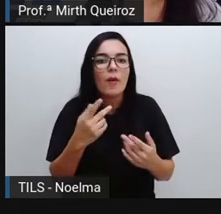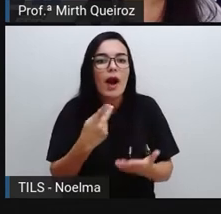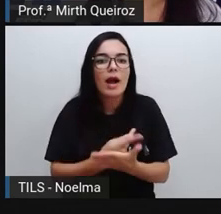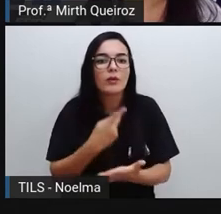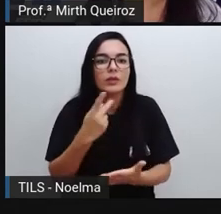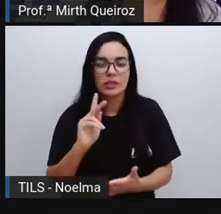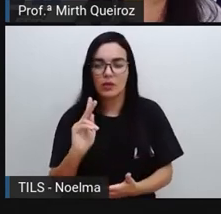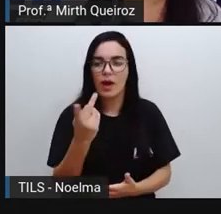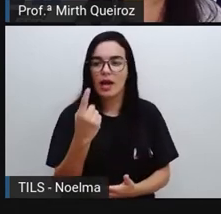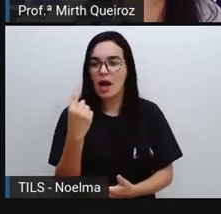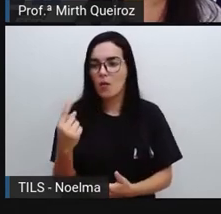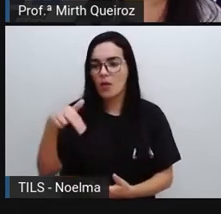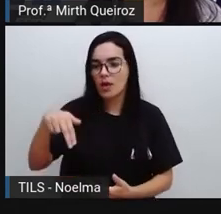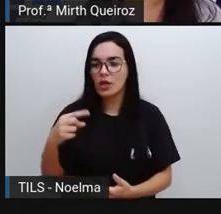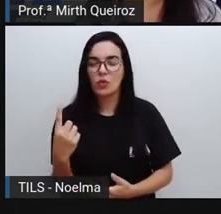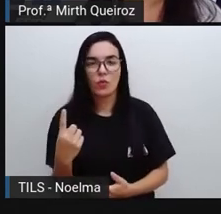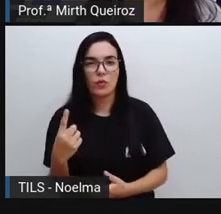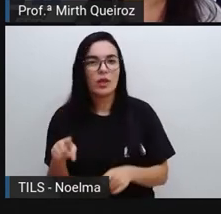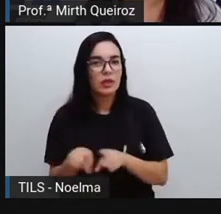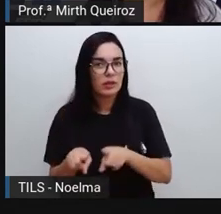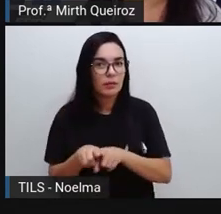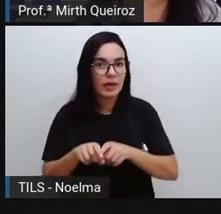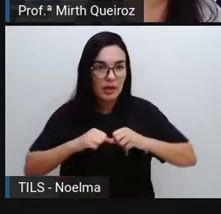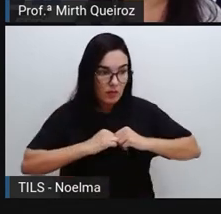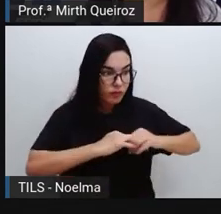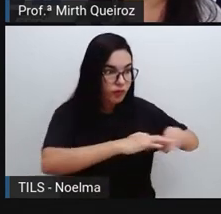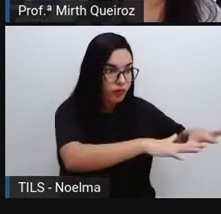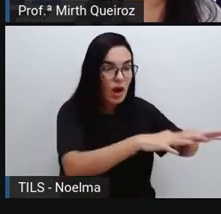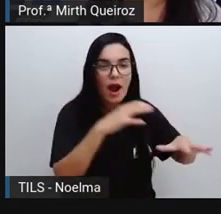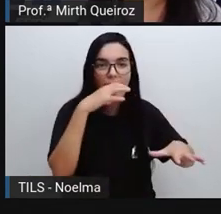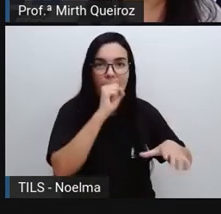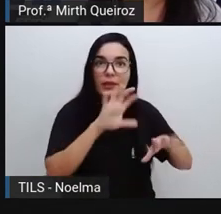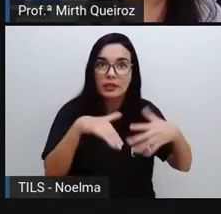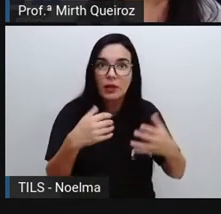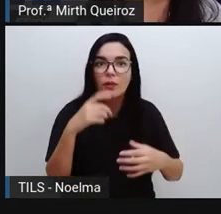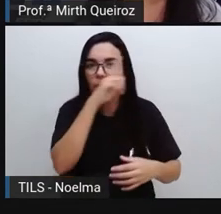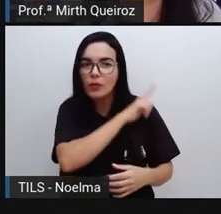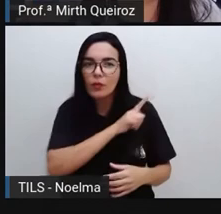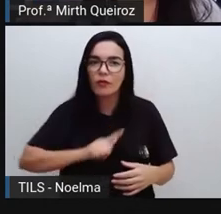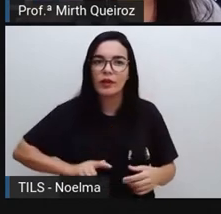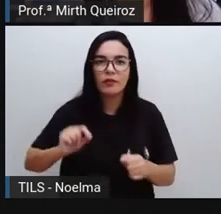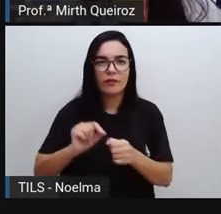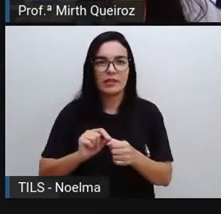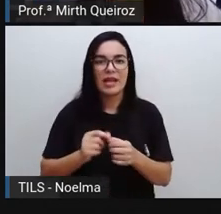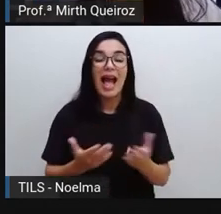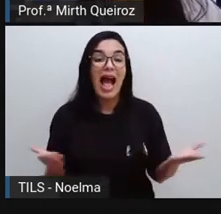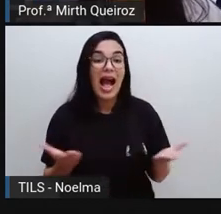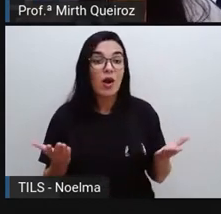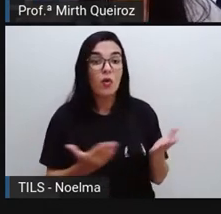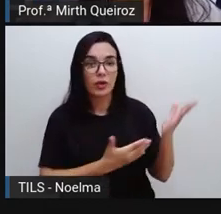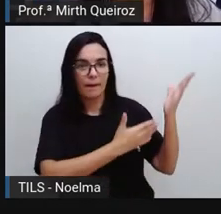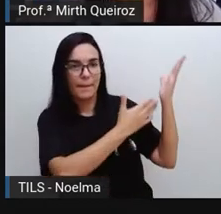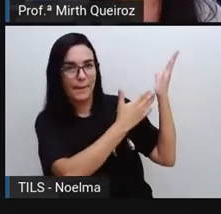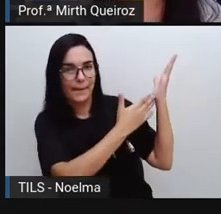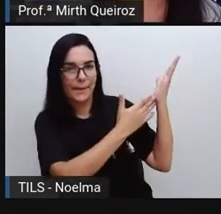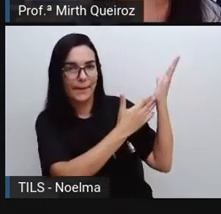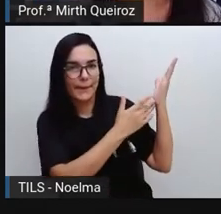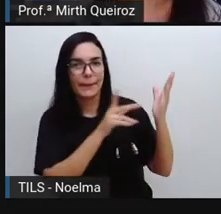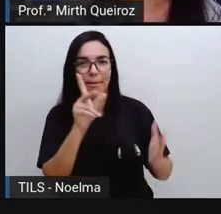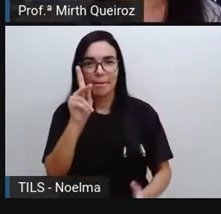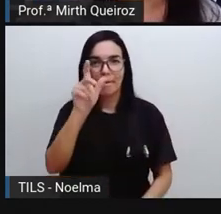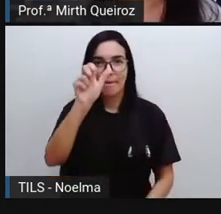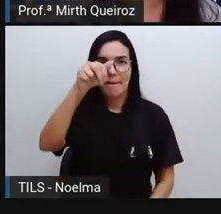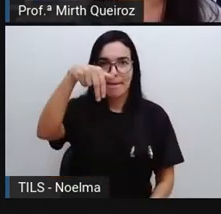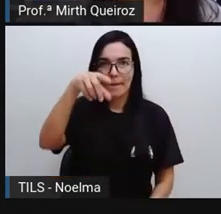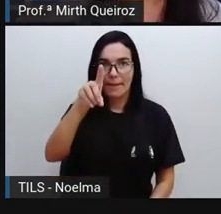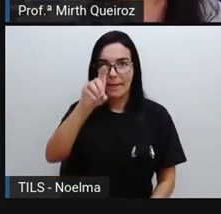propagou rápido e aí a gente teve que correr atrás o governo teve que correr atrás para a vacinação já a pandemia é algo diferente epidemia